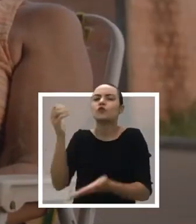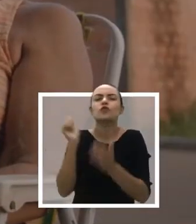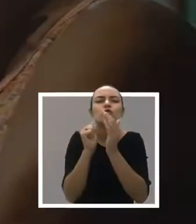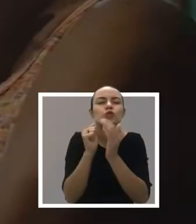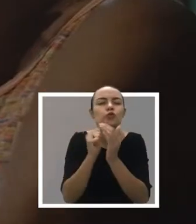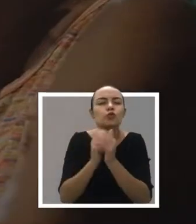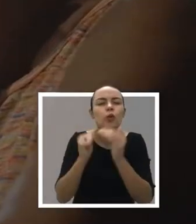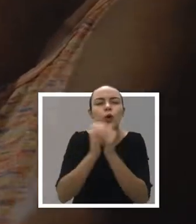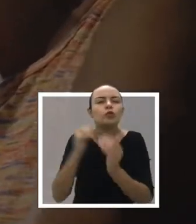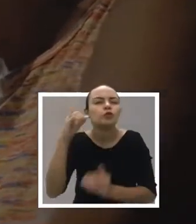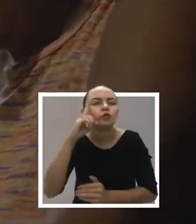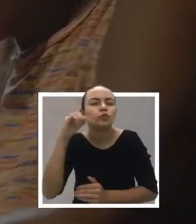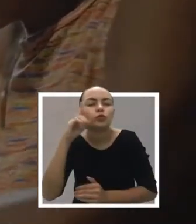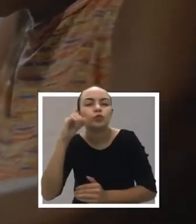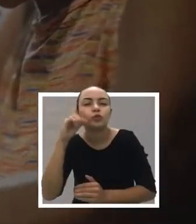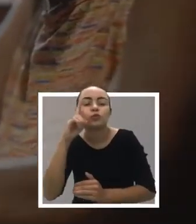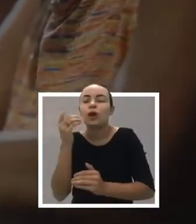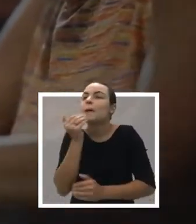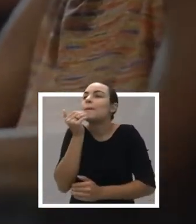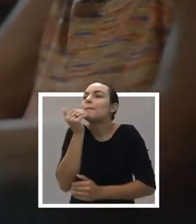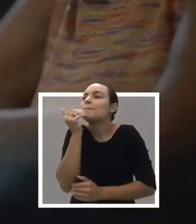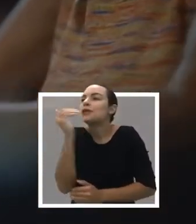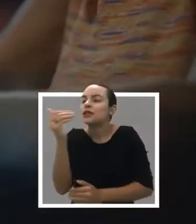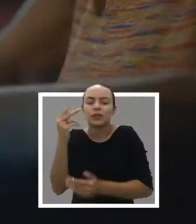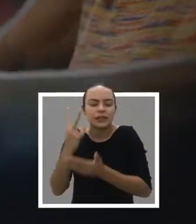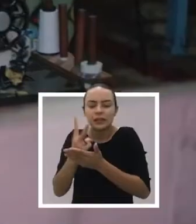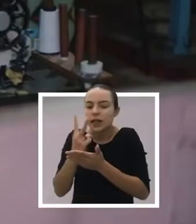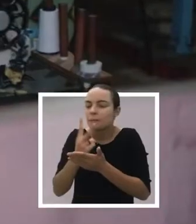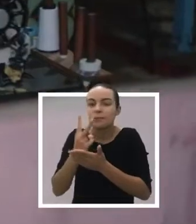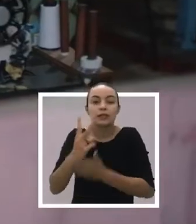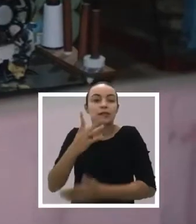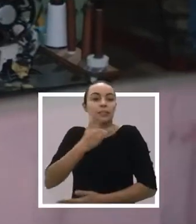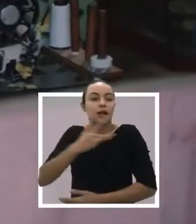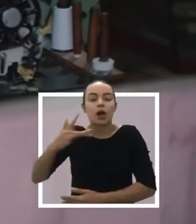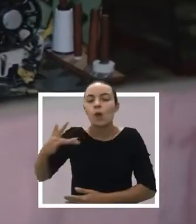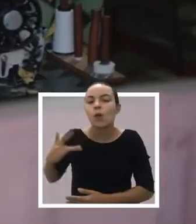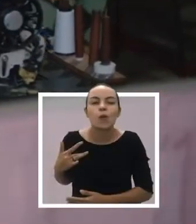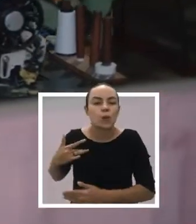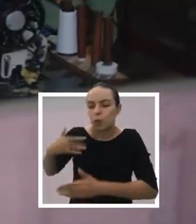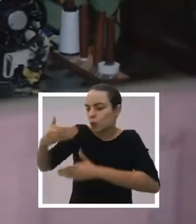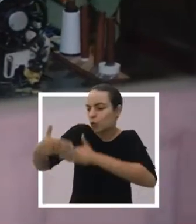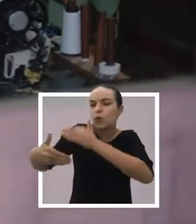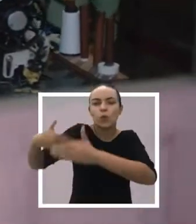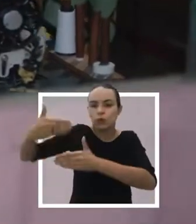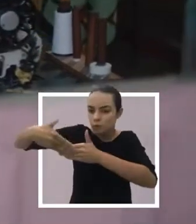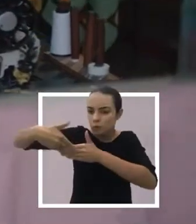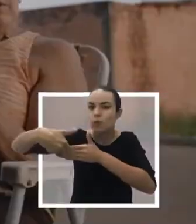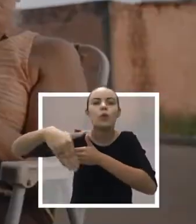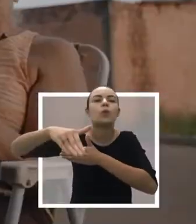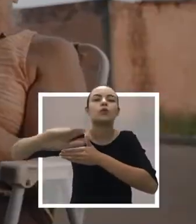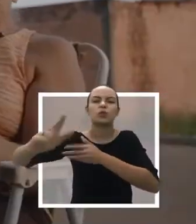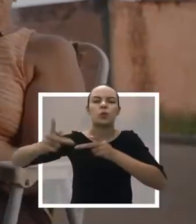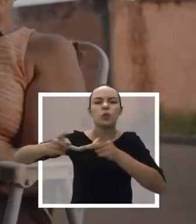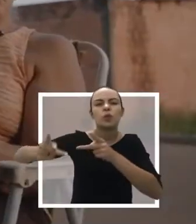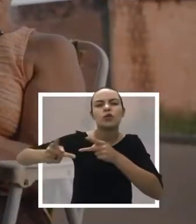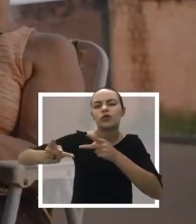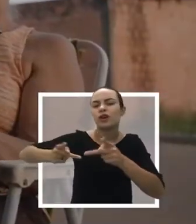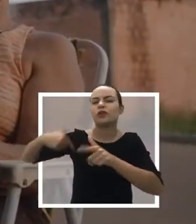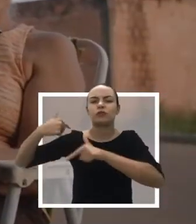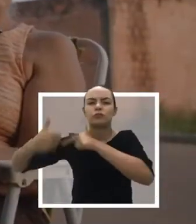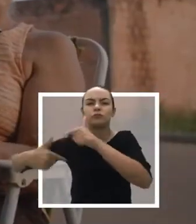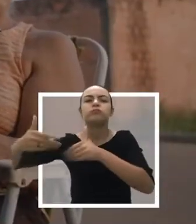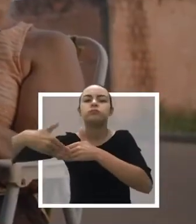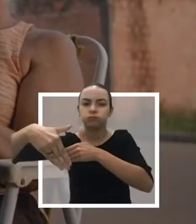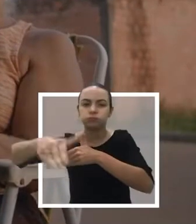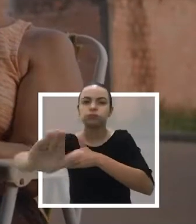grata por ele, todo dia eu faço oração pedindo que ele cada dia mais tenha saúde e continue com seus